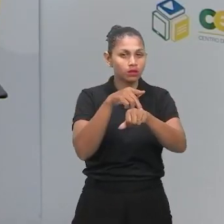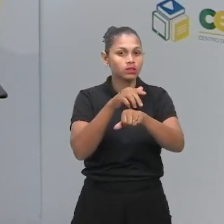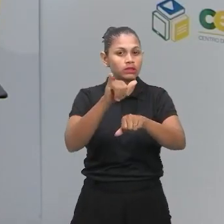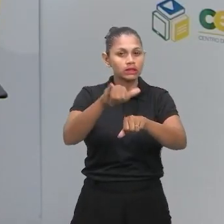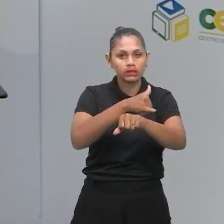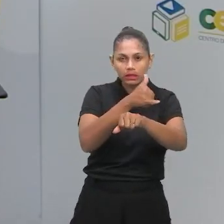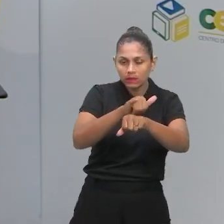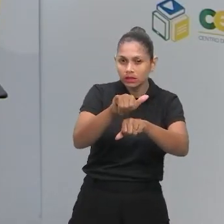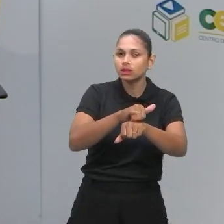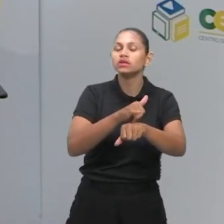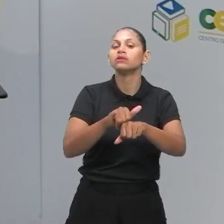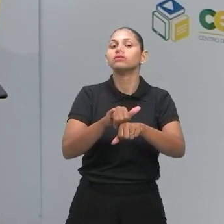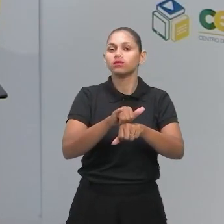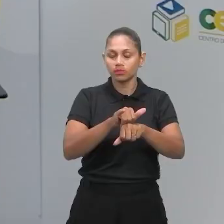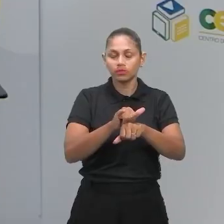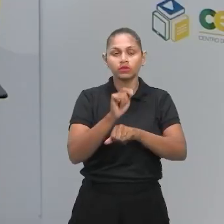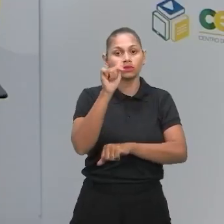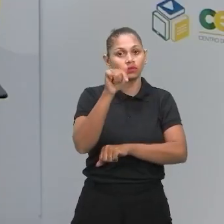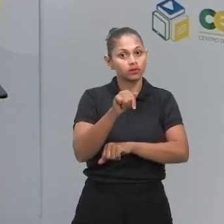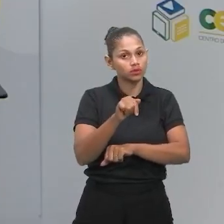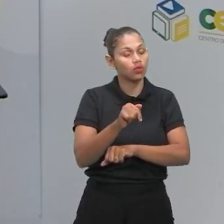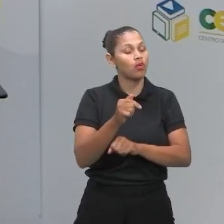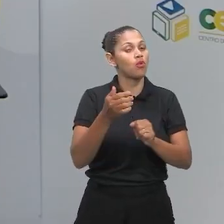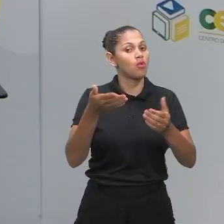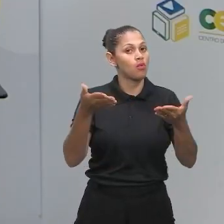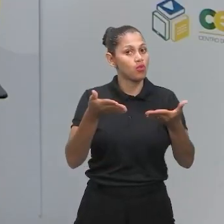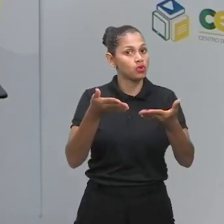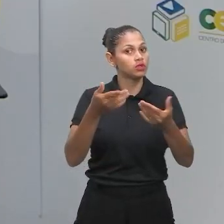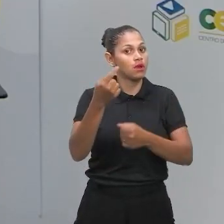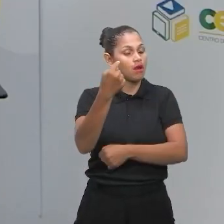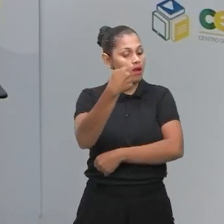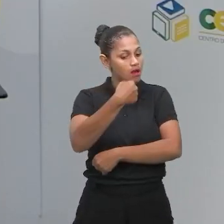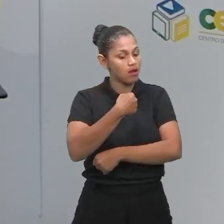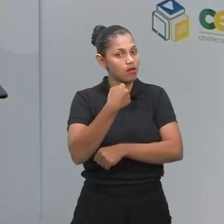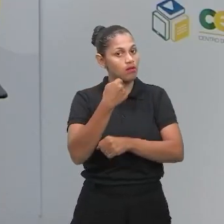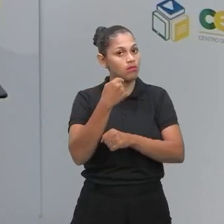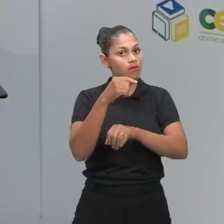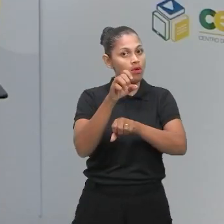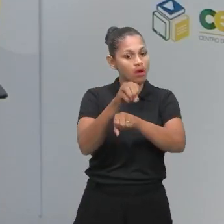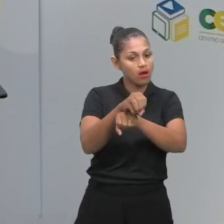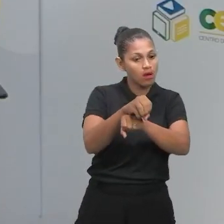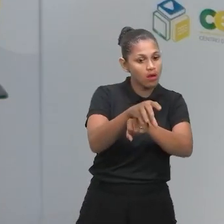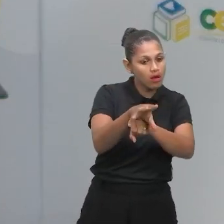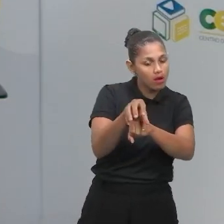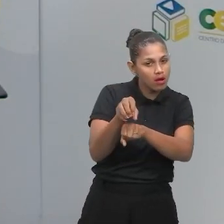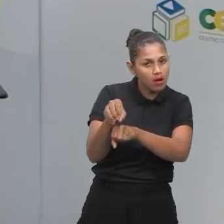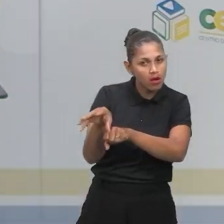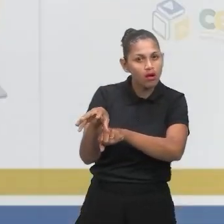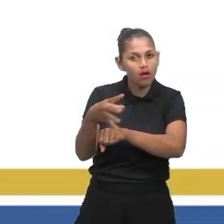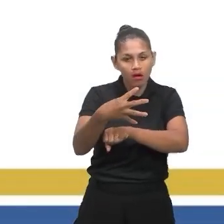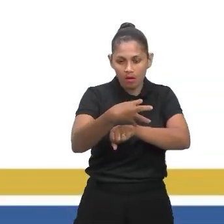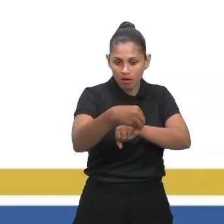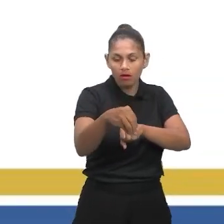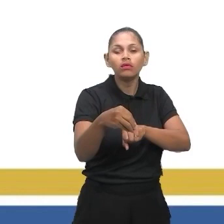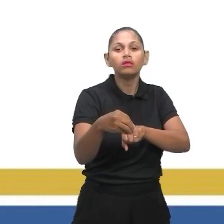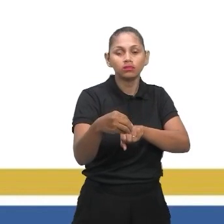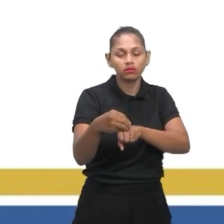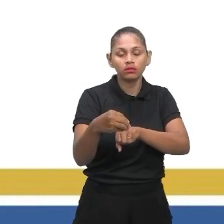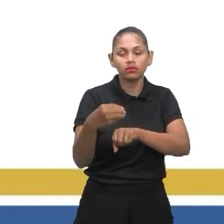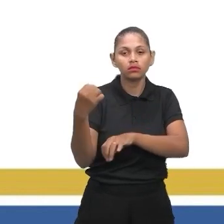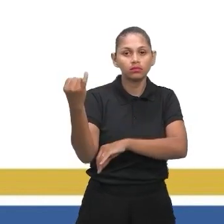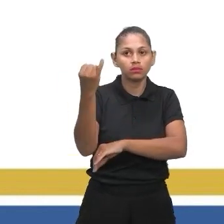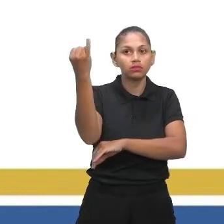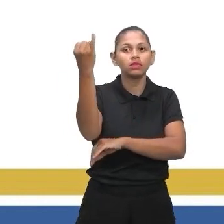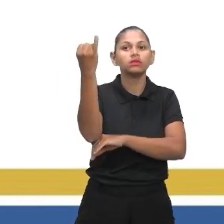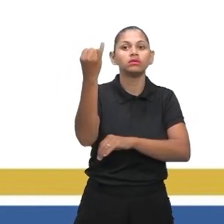vocês têm aqui eu hoje para lhe dizer o caminho correto. Então, vamos lá. Aqui, a gente vai perceber algumas estratégias importantes